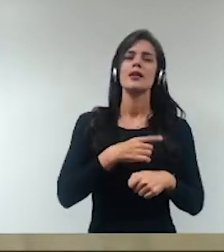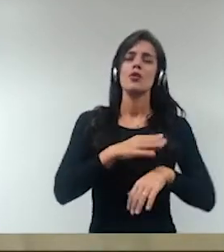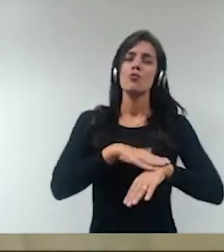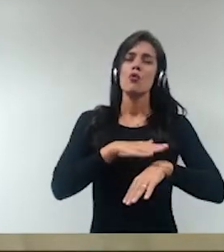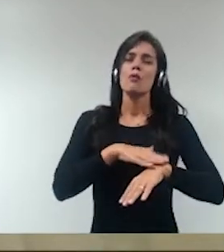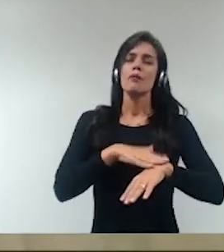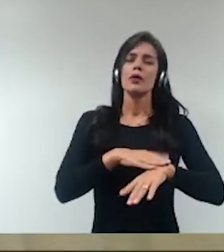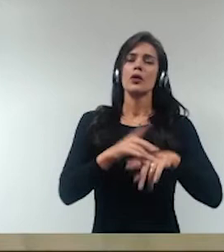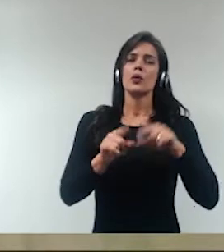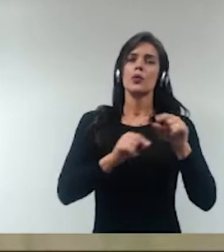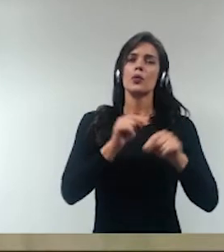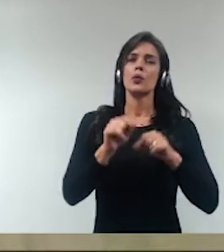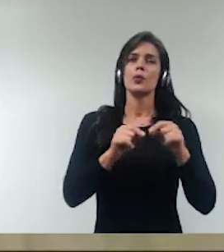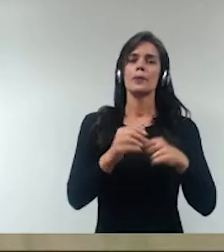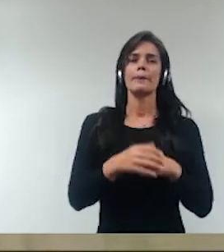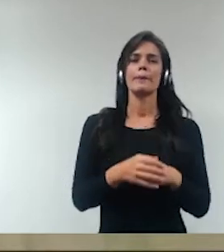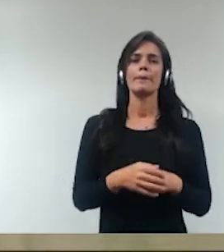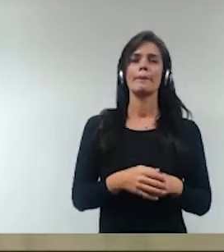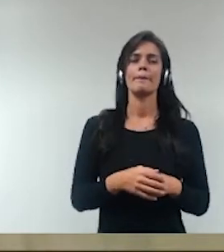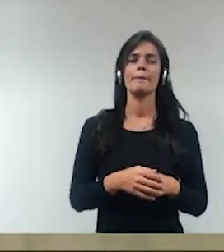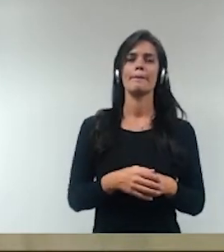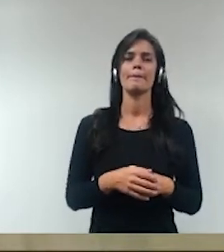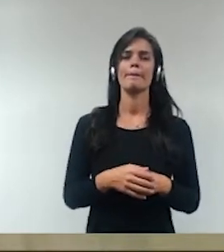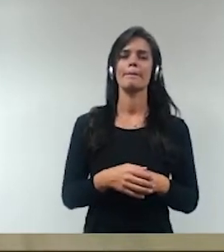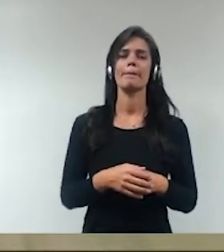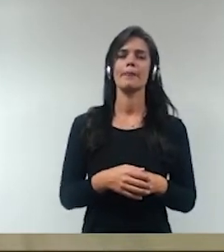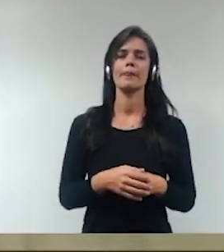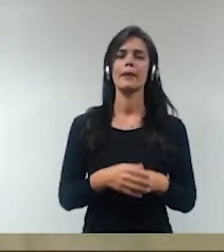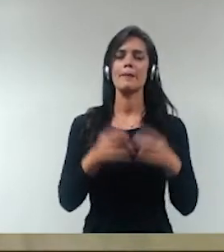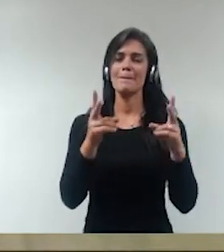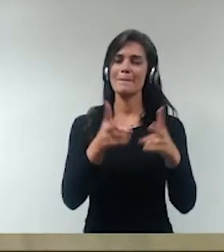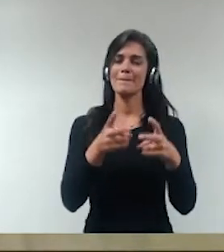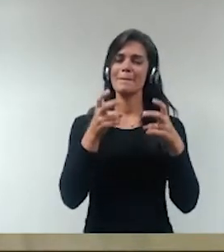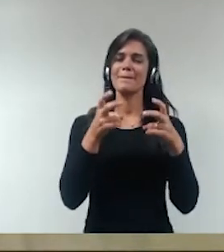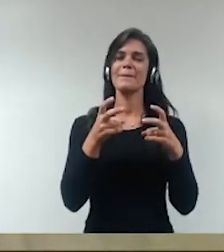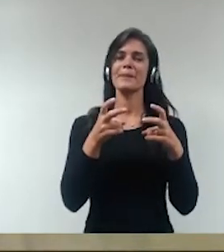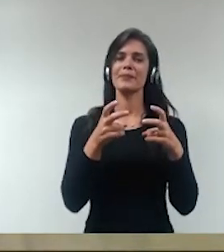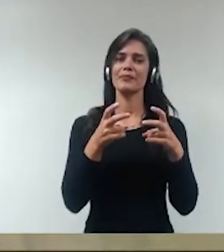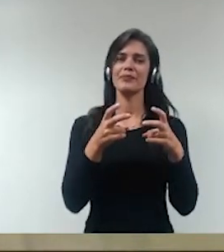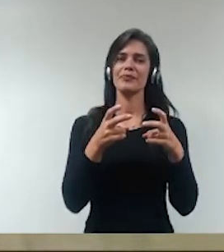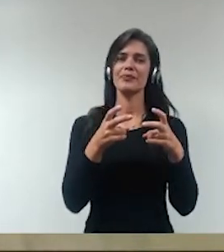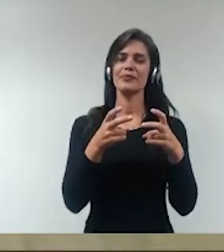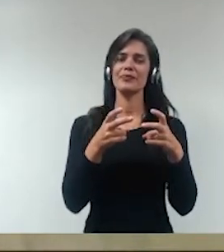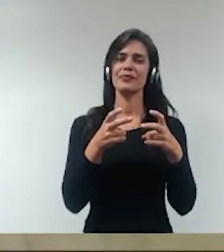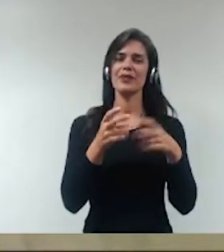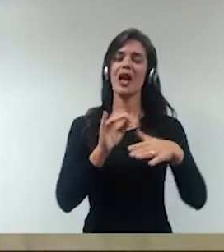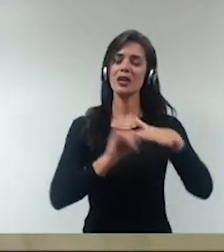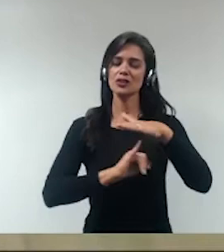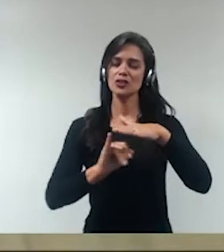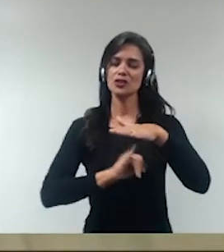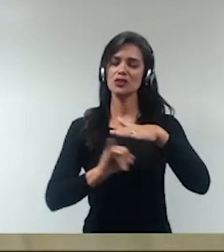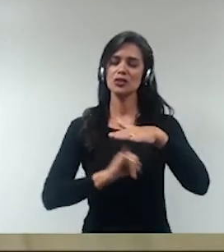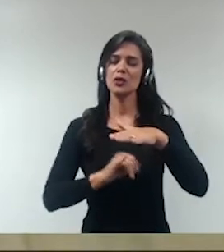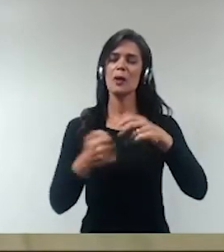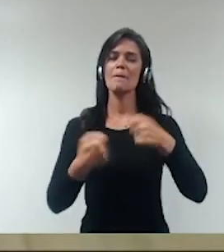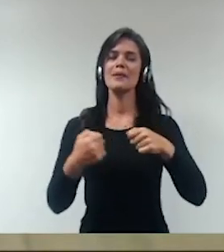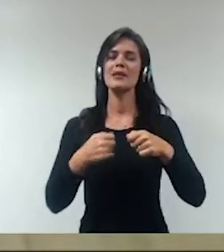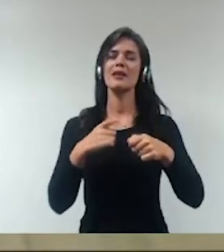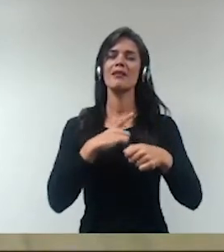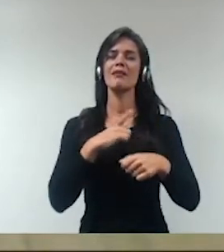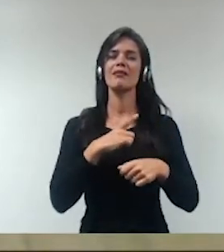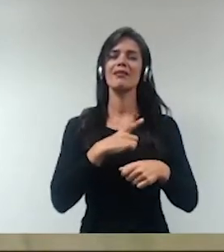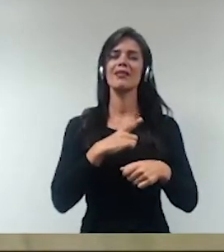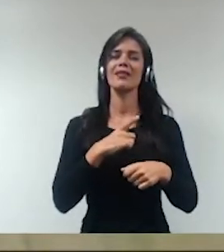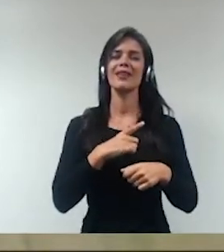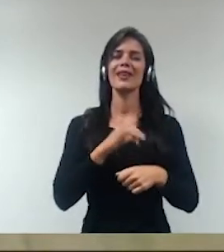em que se viu a necessidade da instituição de um chamado subsistema jurídico